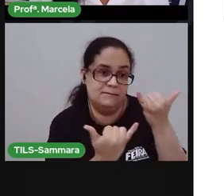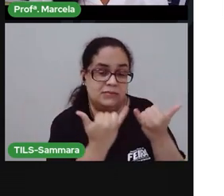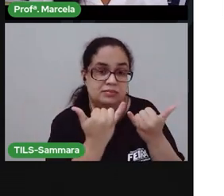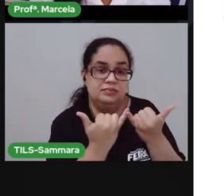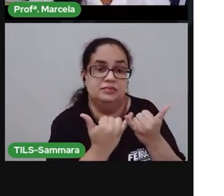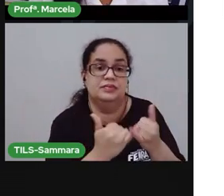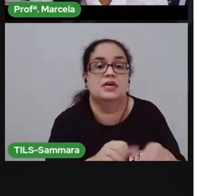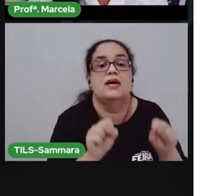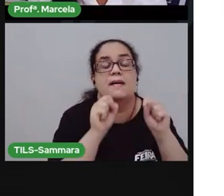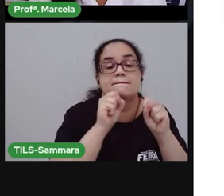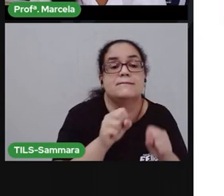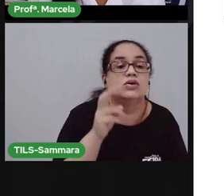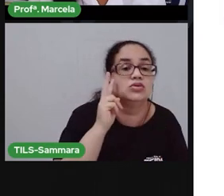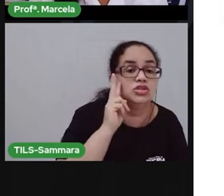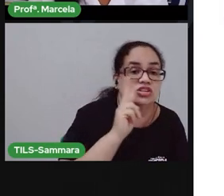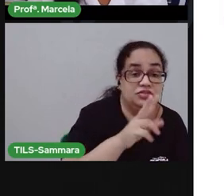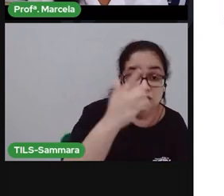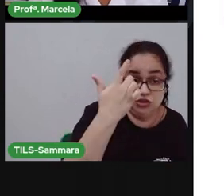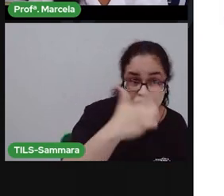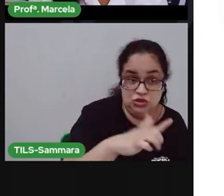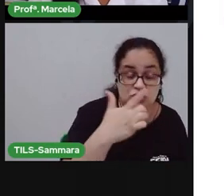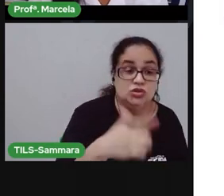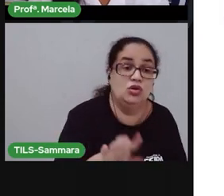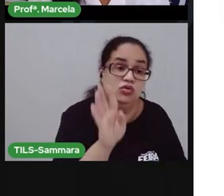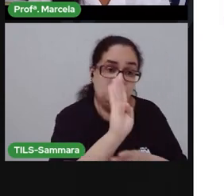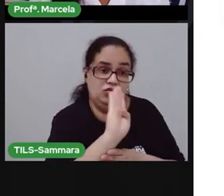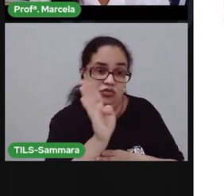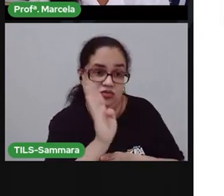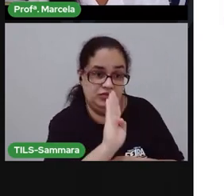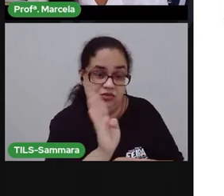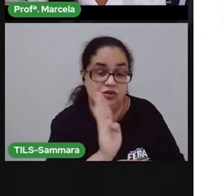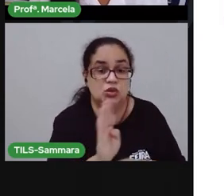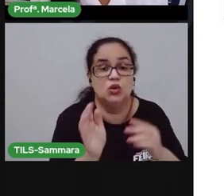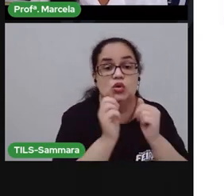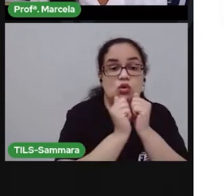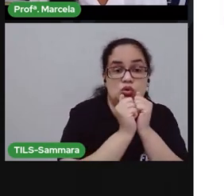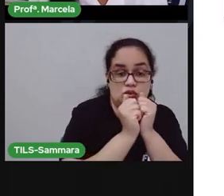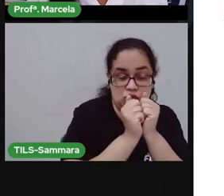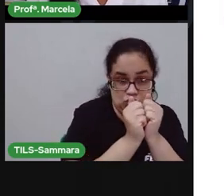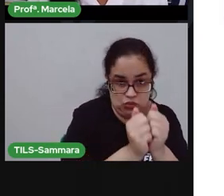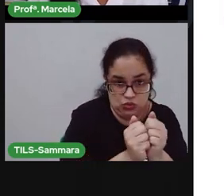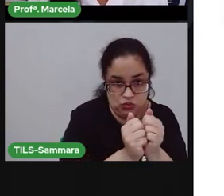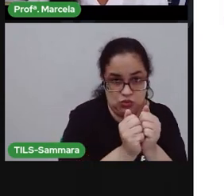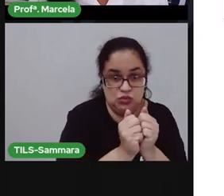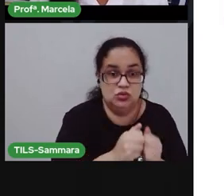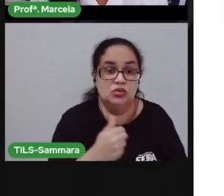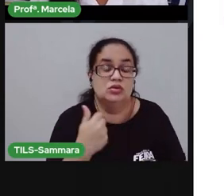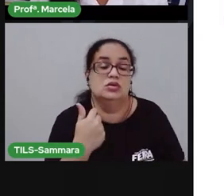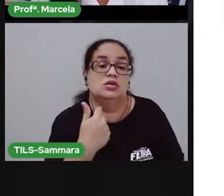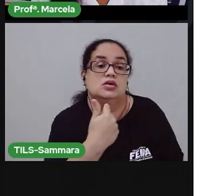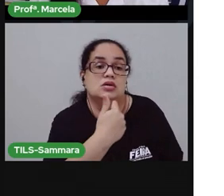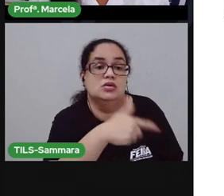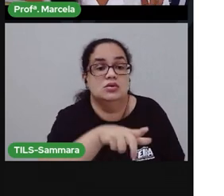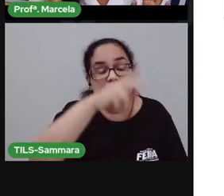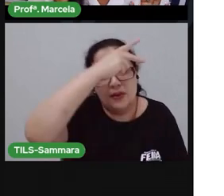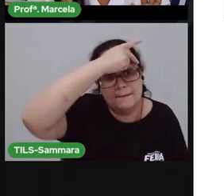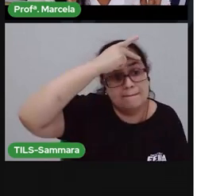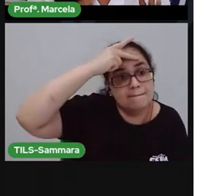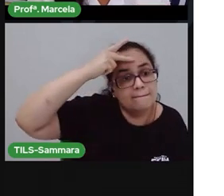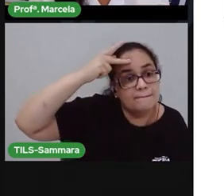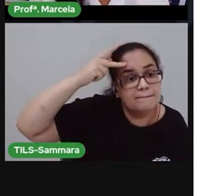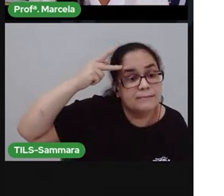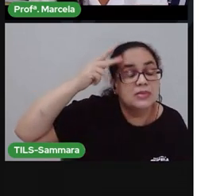Você pode assistir de novo esse vídeo junto com um outro participante para